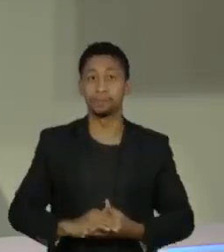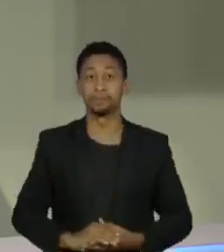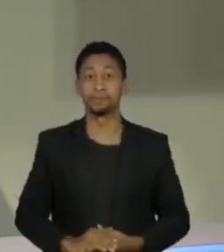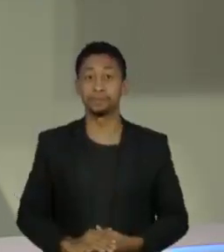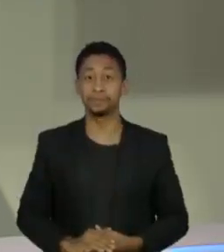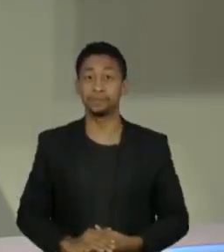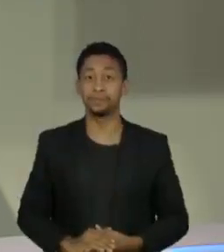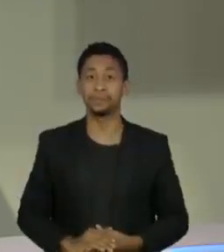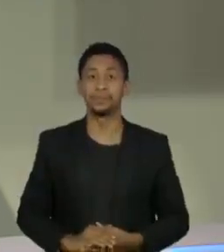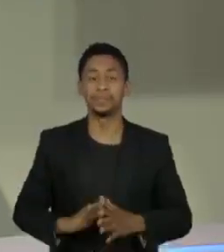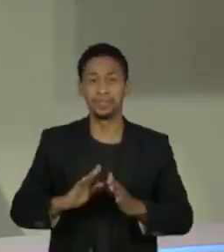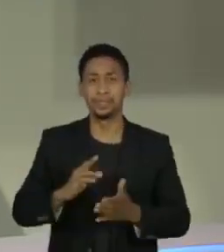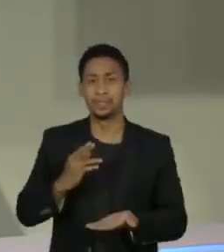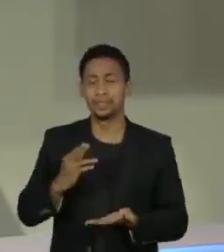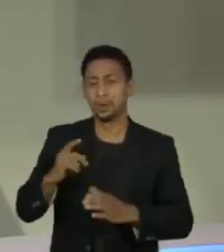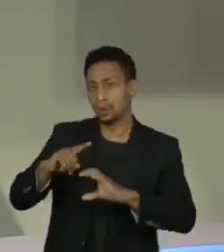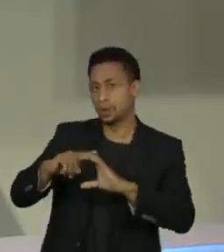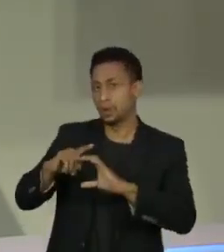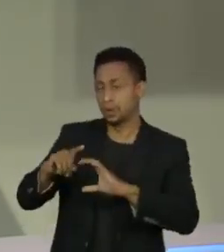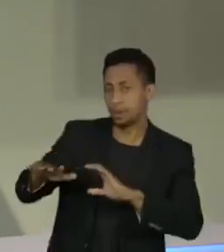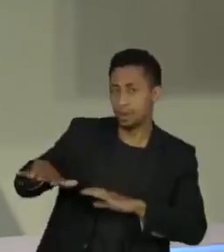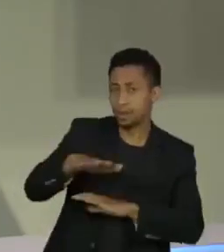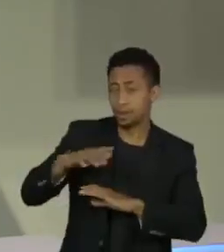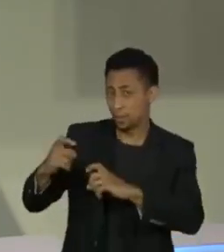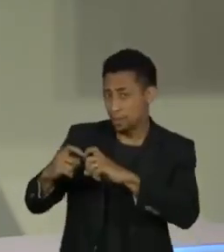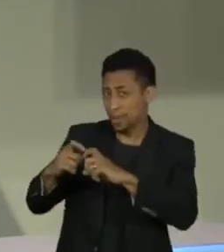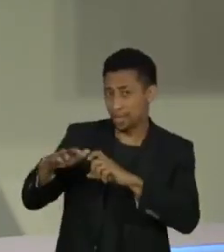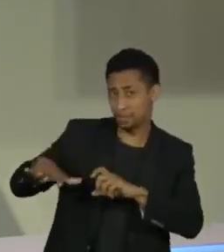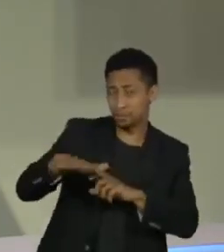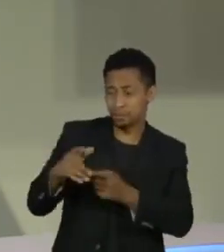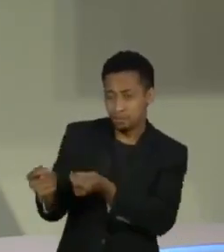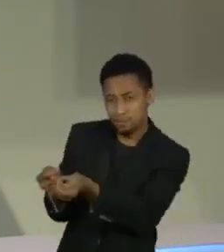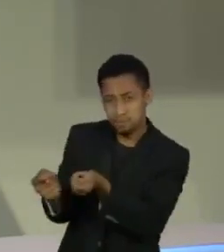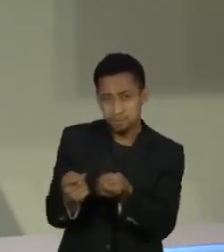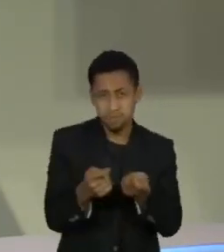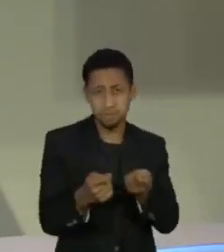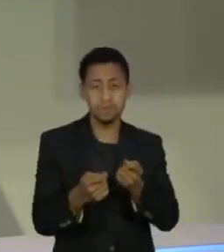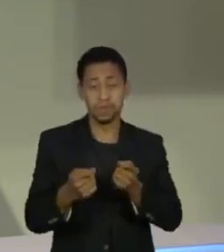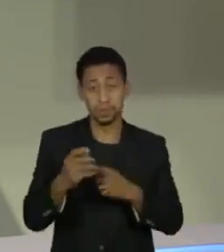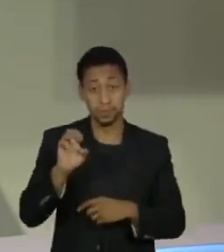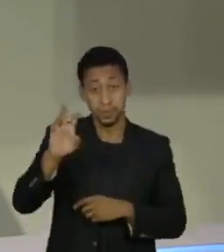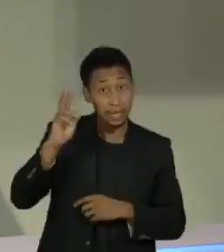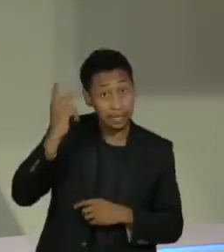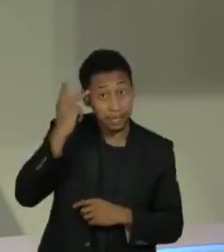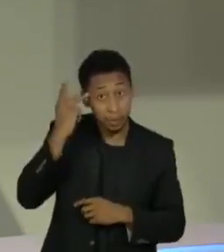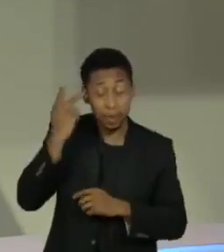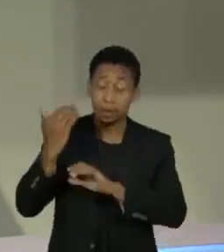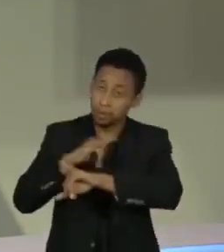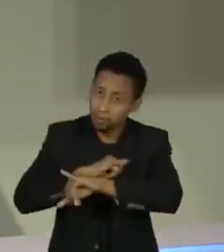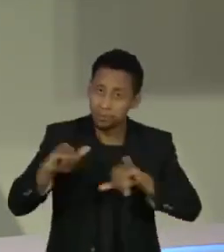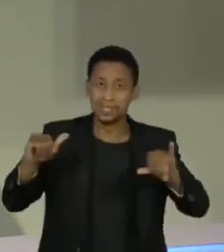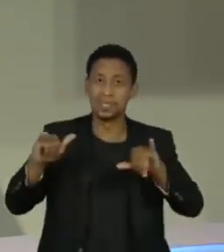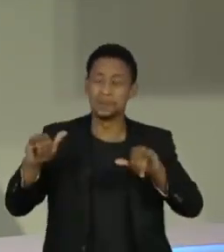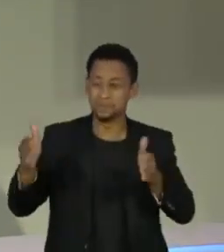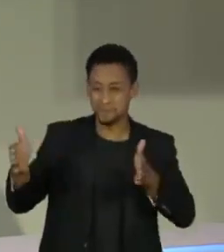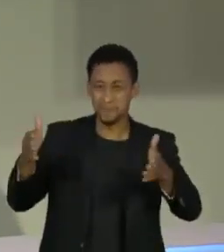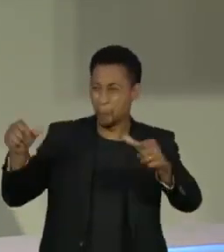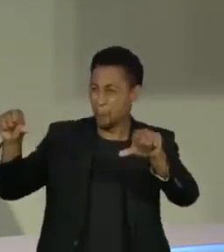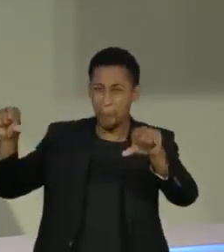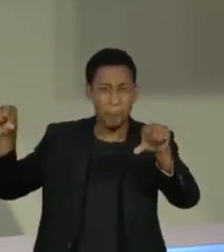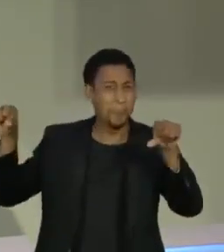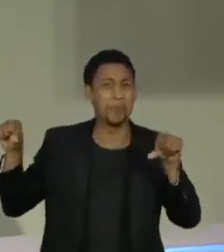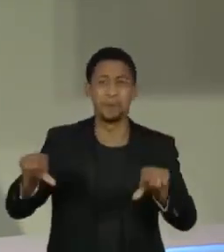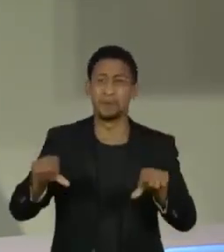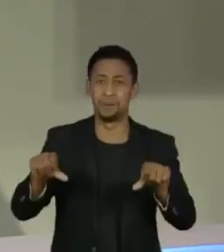Em carta, médicos do Centro de Contingenciamento do Coronavírus em São Paulo afirmam que o Estado vive o pior momento da